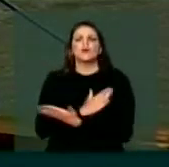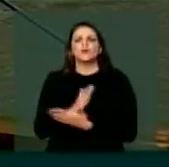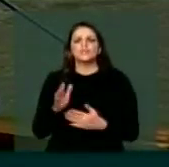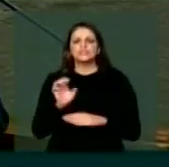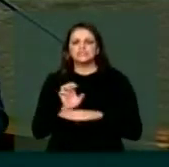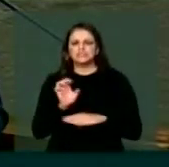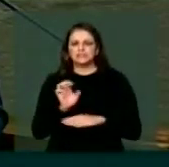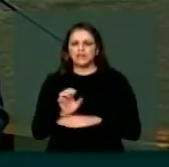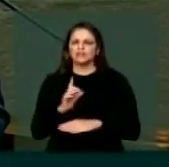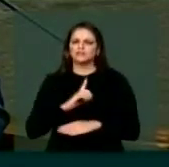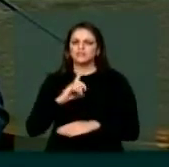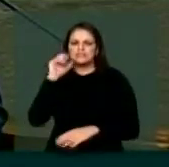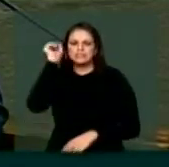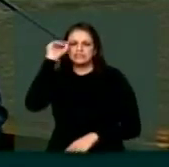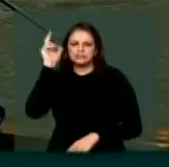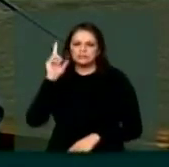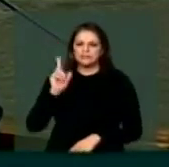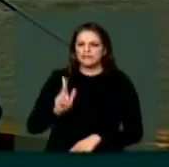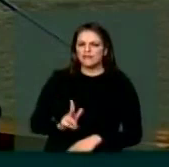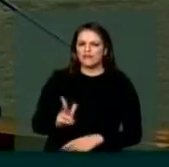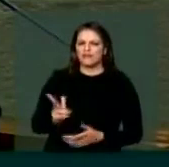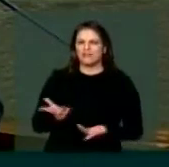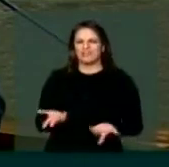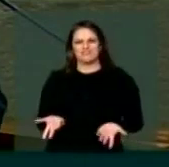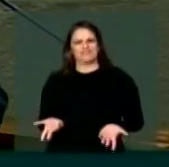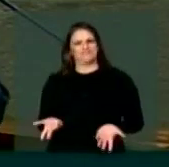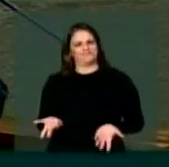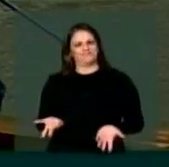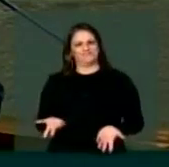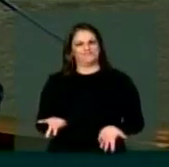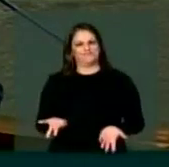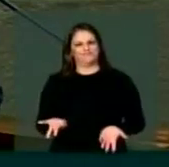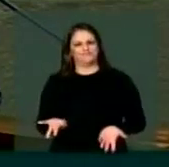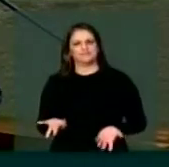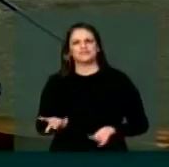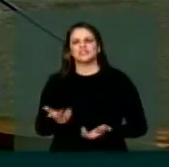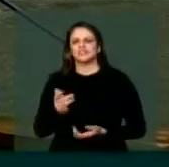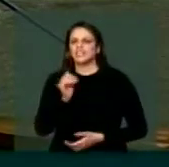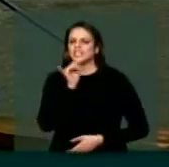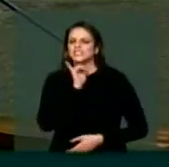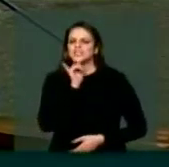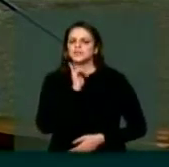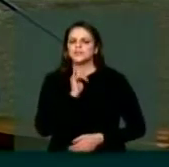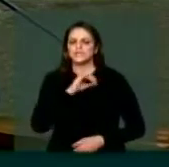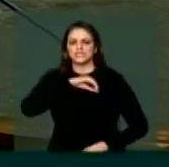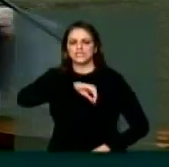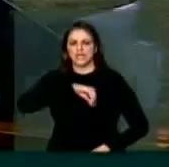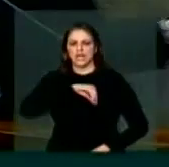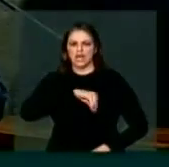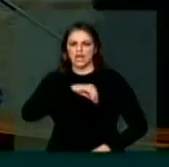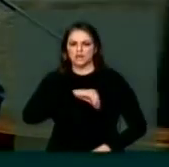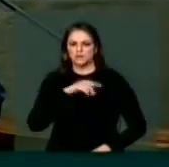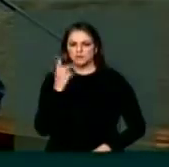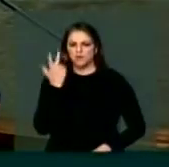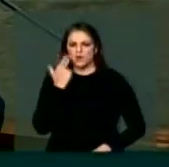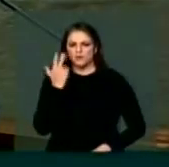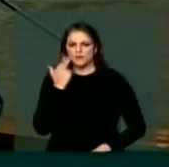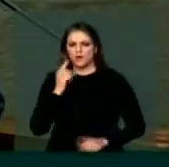o pulo do gato, entre aspas, acrescentam ao salário pago